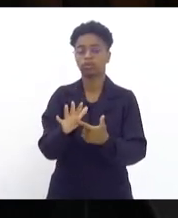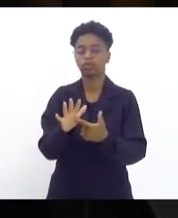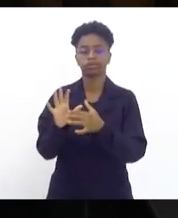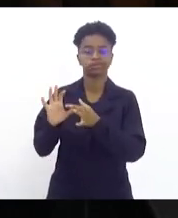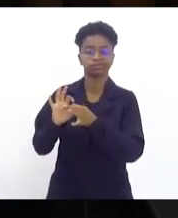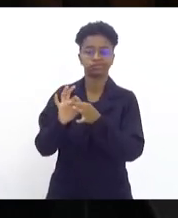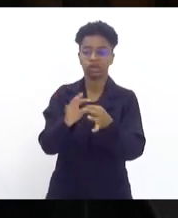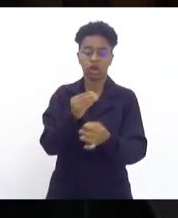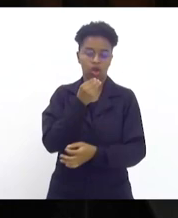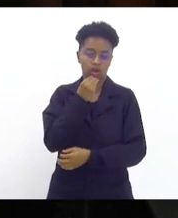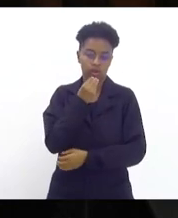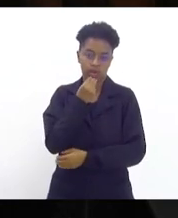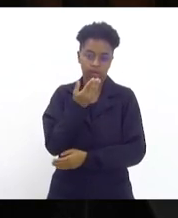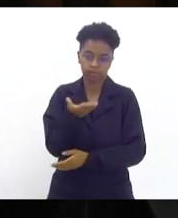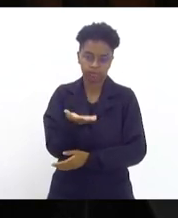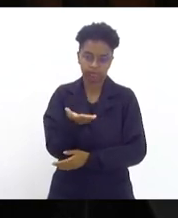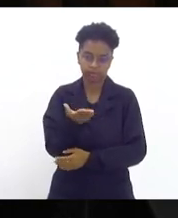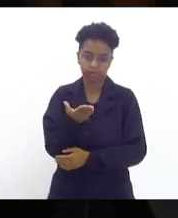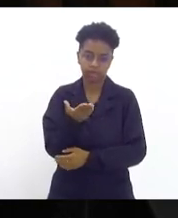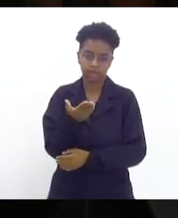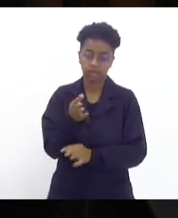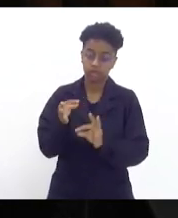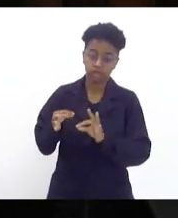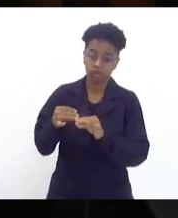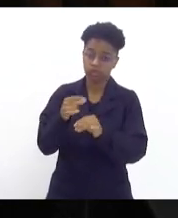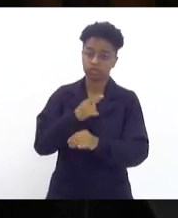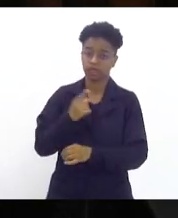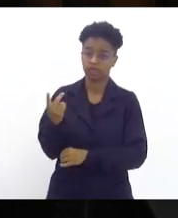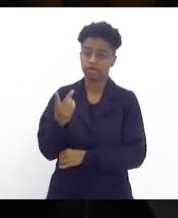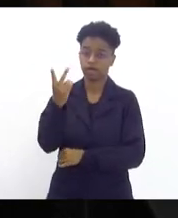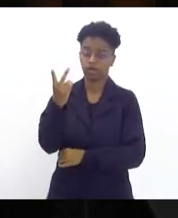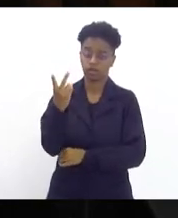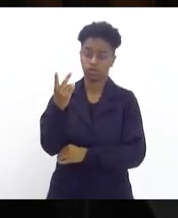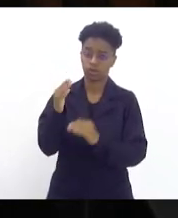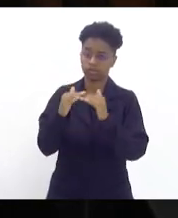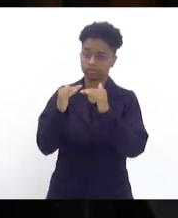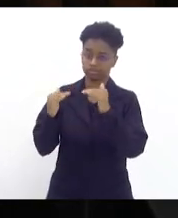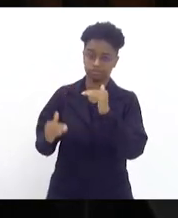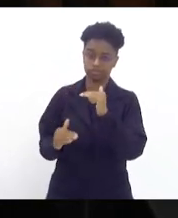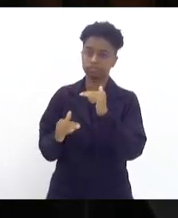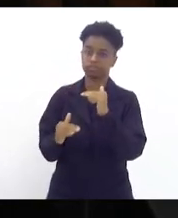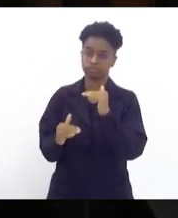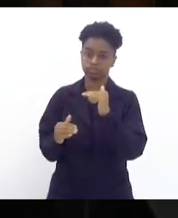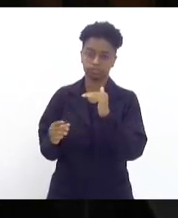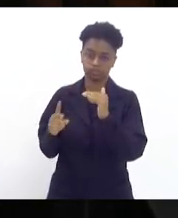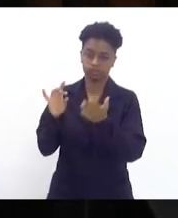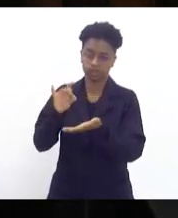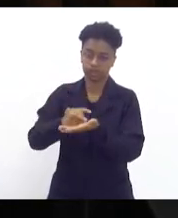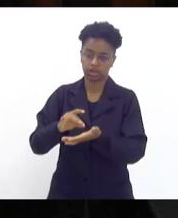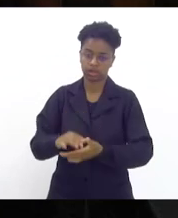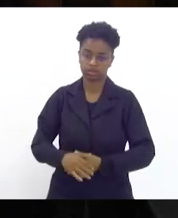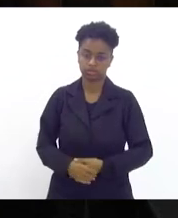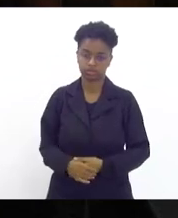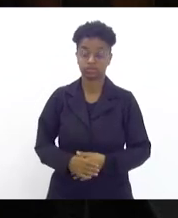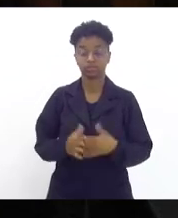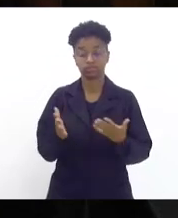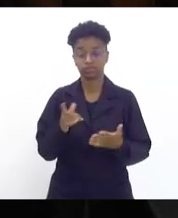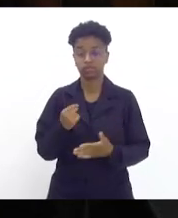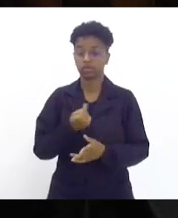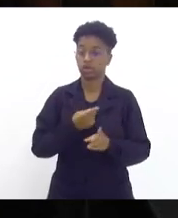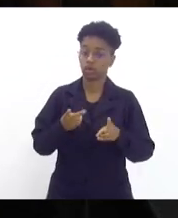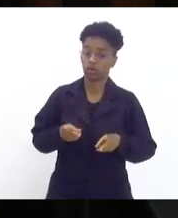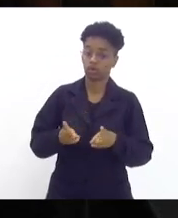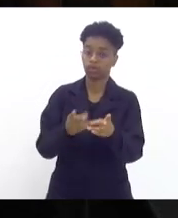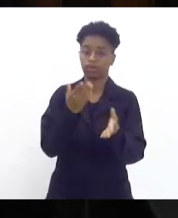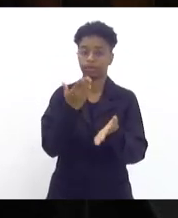evidentemente, aquelas que tivessem o preço abaixo do preço real. Continuamos a perder.